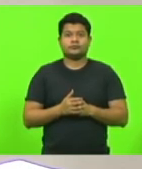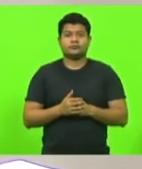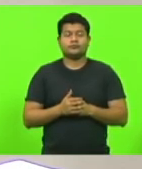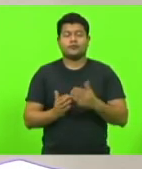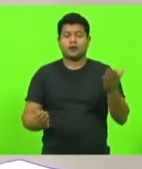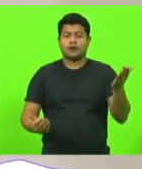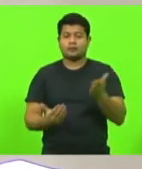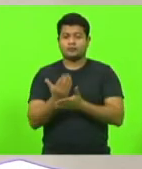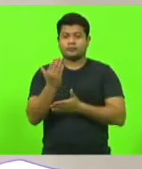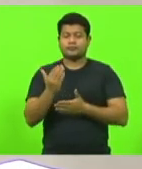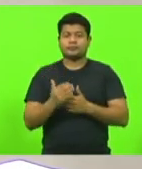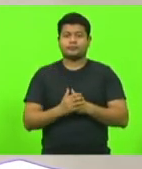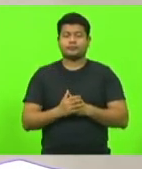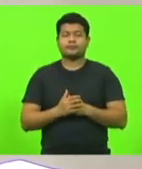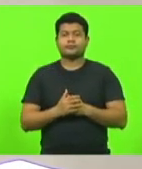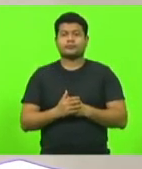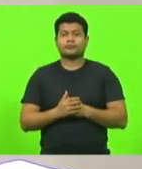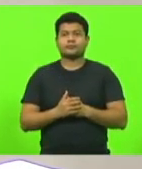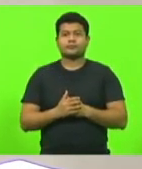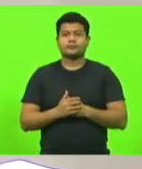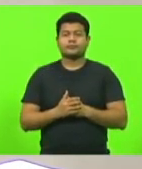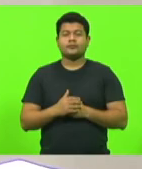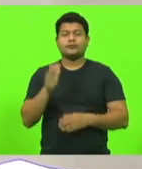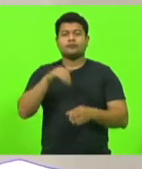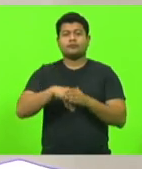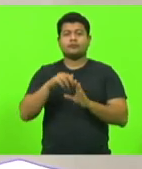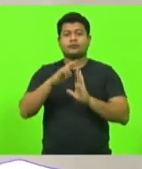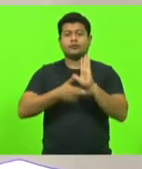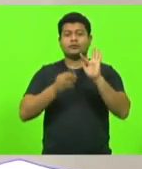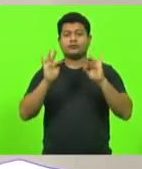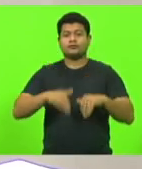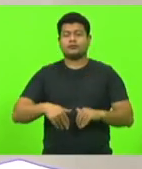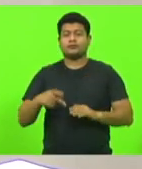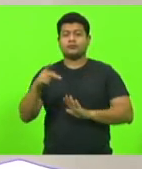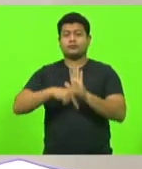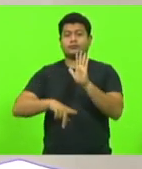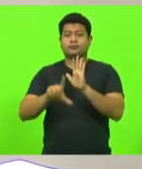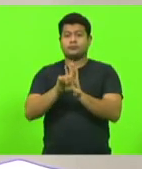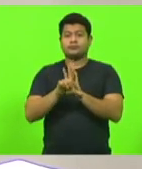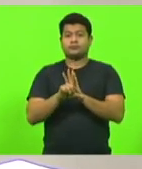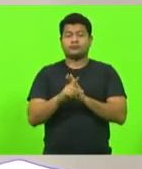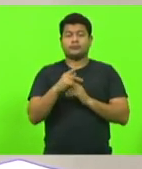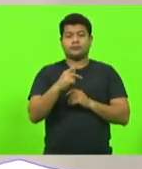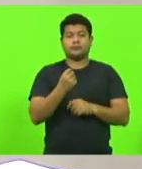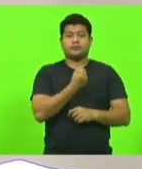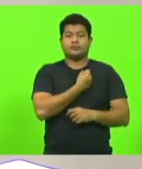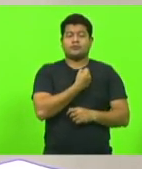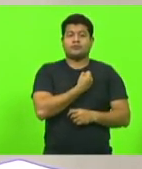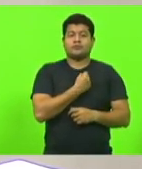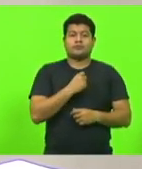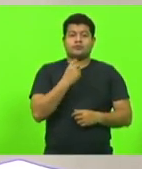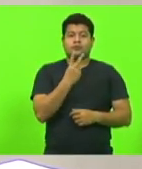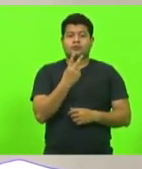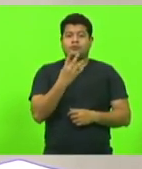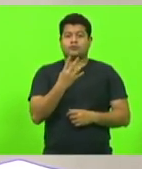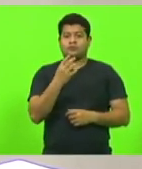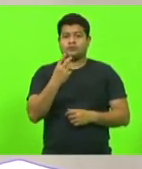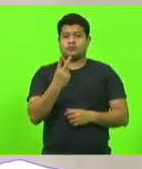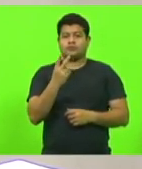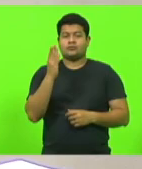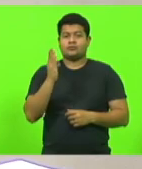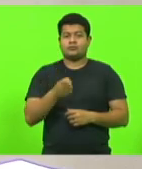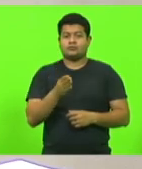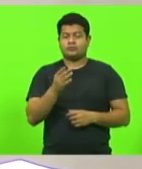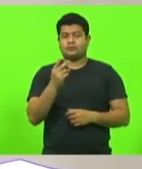aprovado. Votação e redação final do projeto de lei número PL 242.6 de 2020,